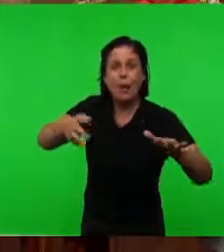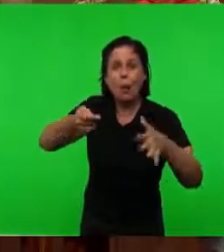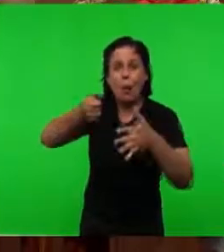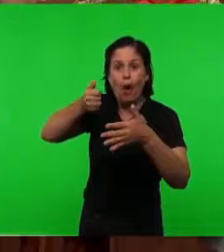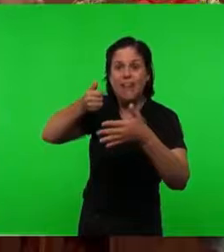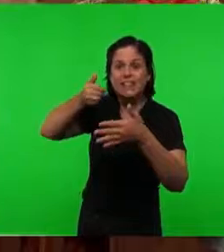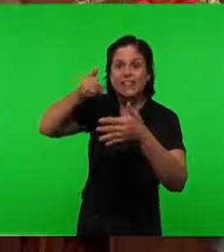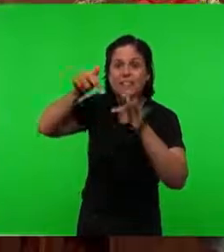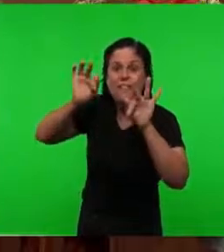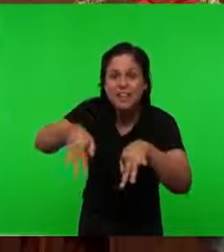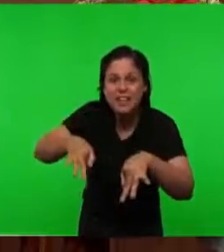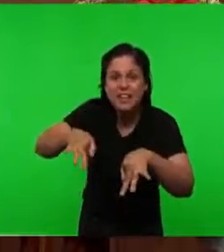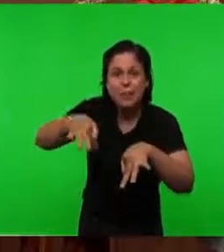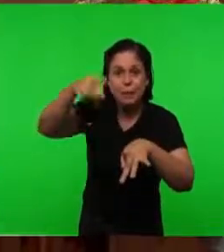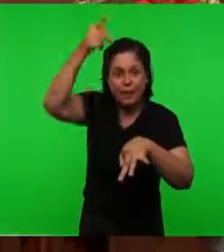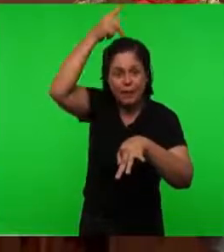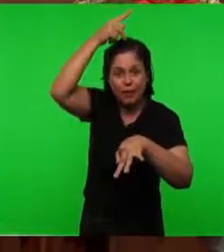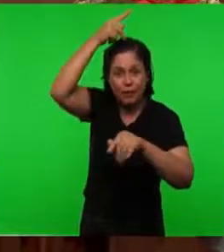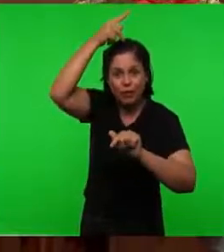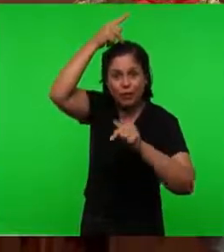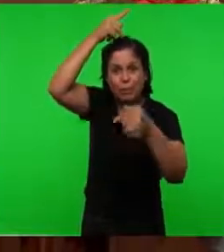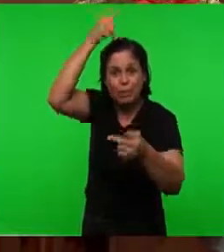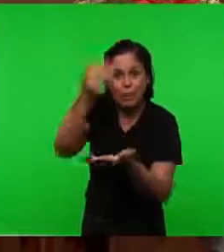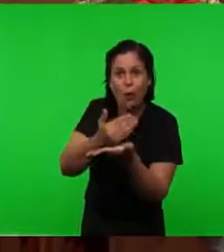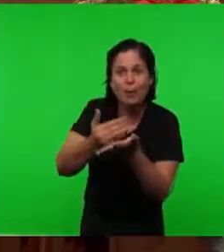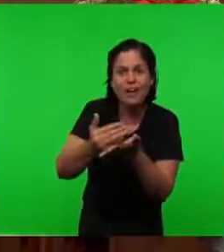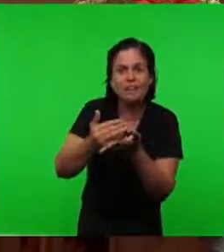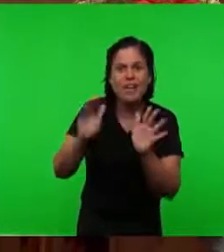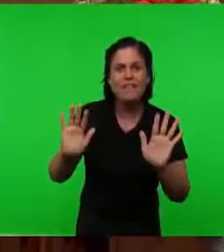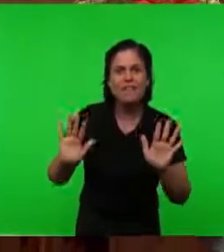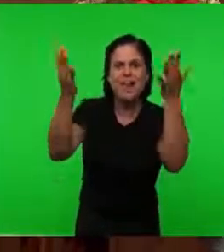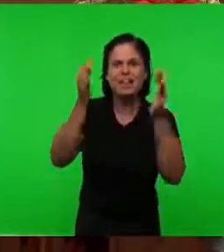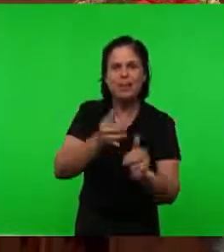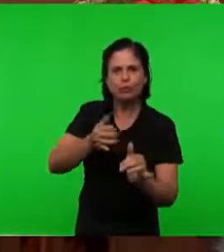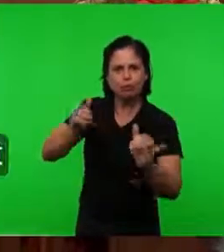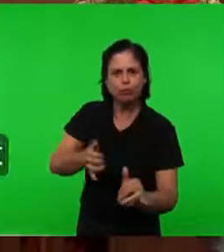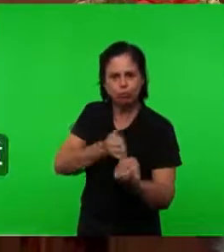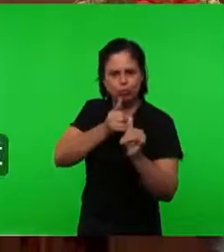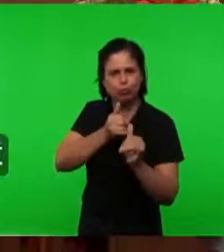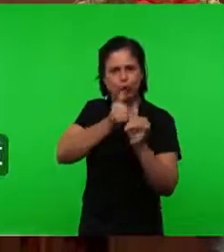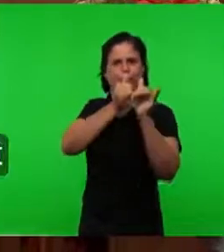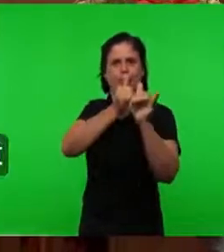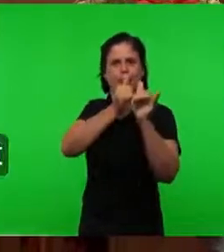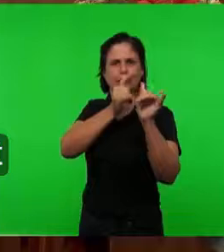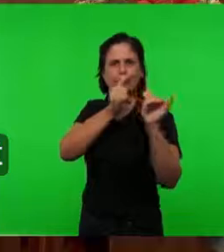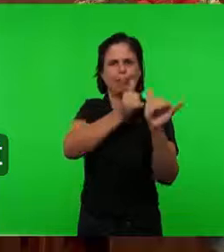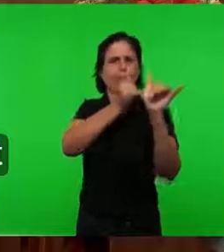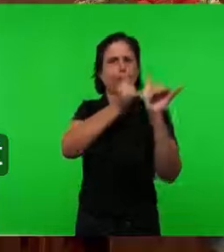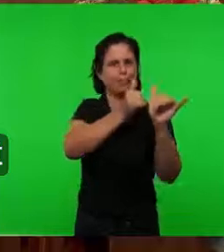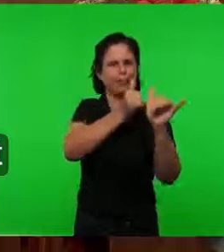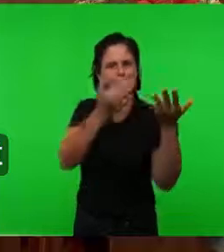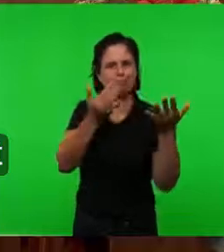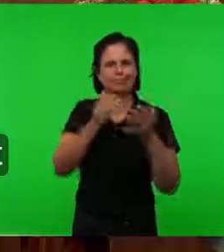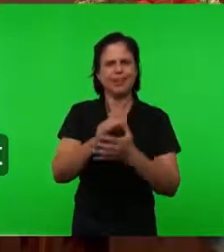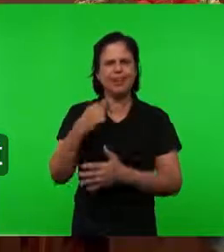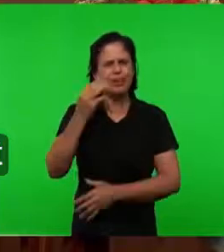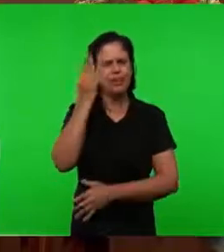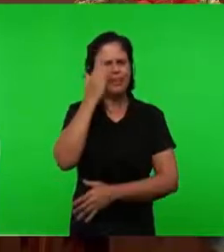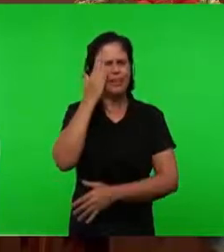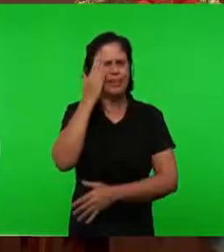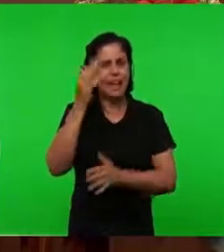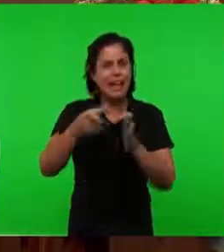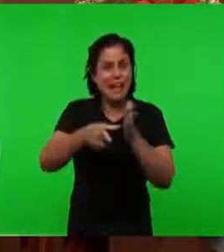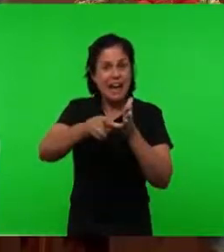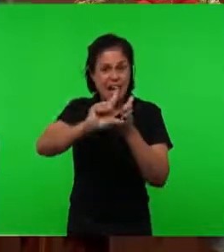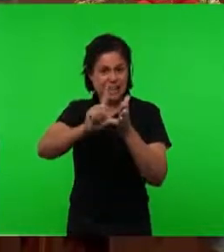A festa Das trombetas Porque quando Nós vemos A história De Israel Nós vamos Entender Que antes De terminar O